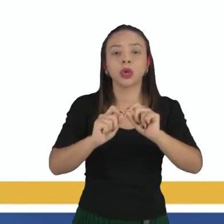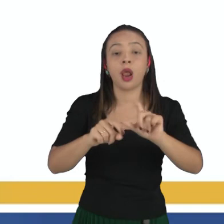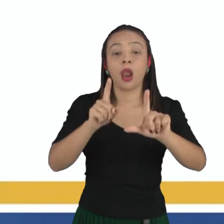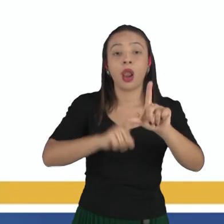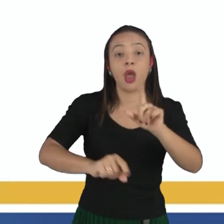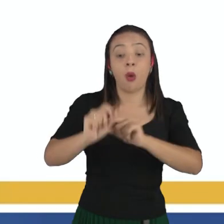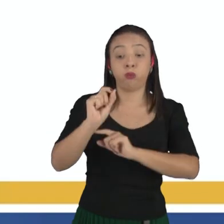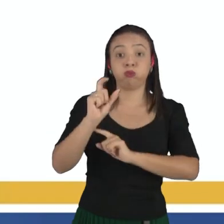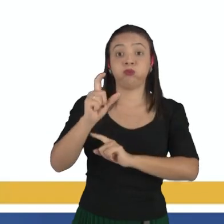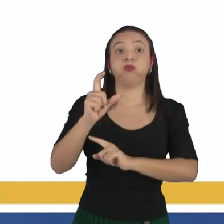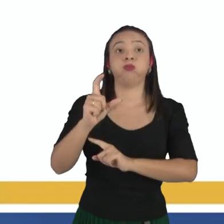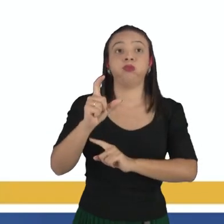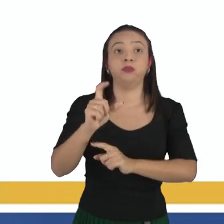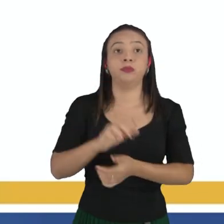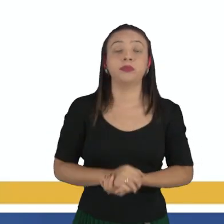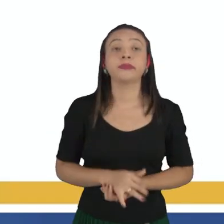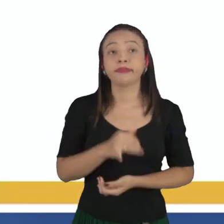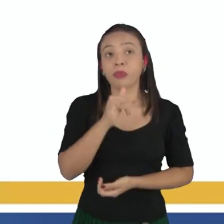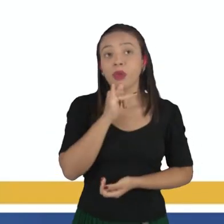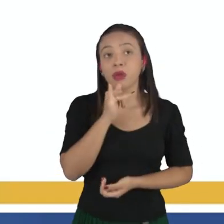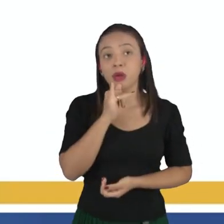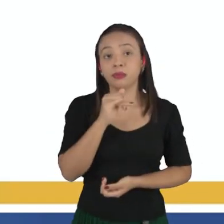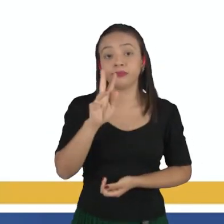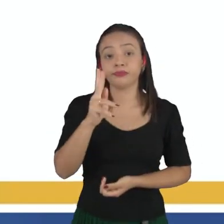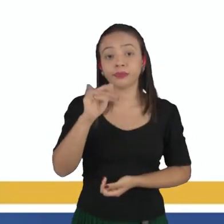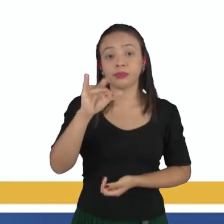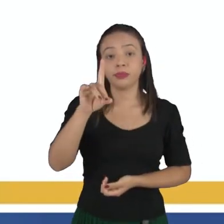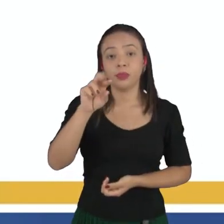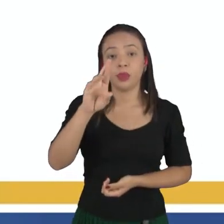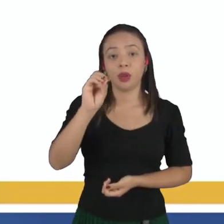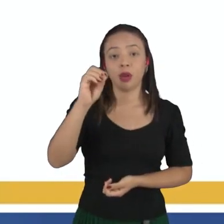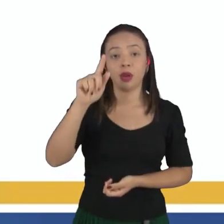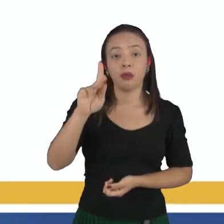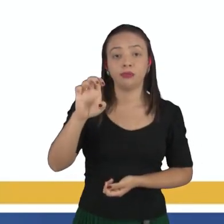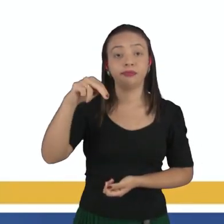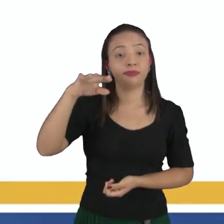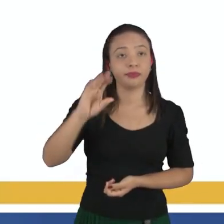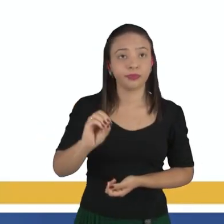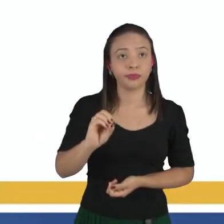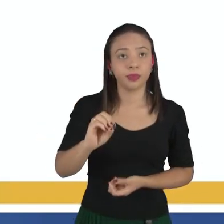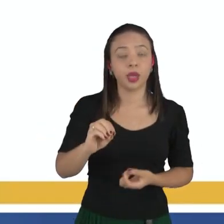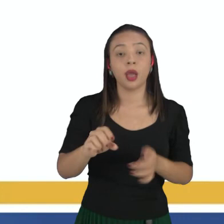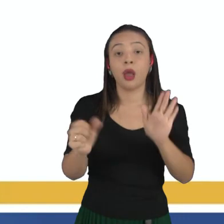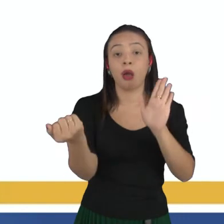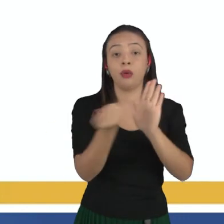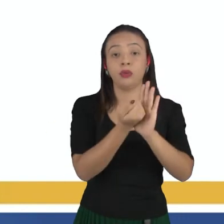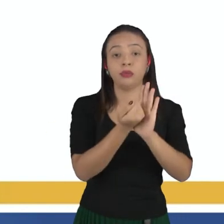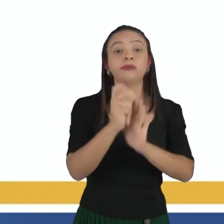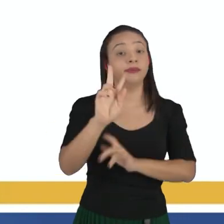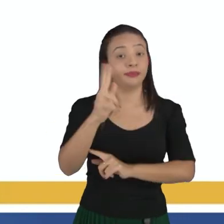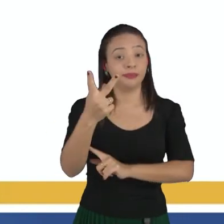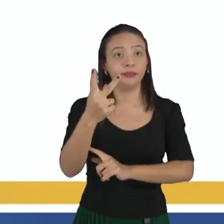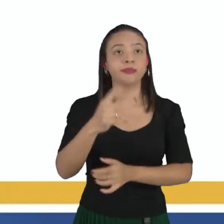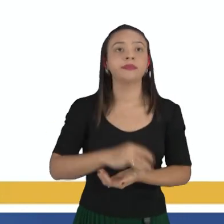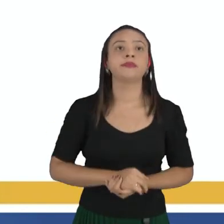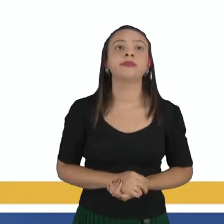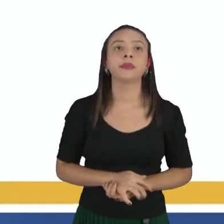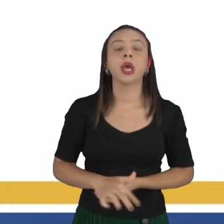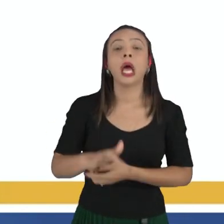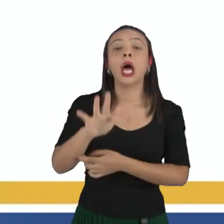impressa de forma maiúscula. Então nós temos aqui o exemplo do hidrogênio, o símbolo dele é o H